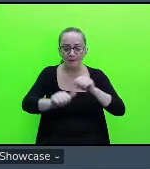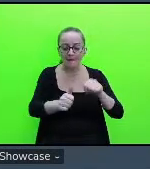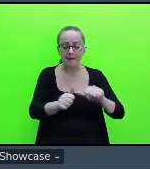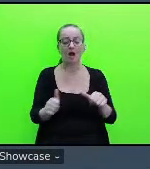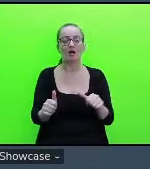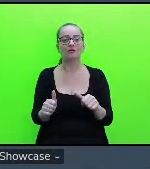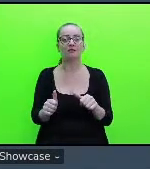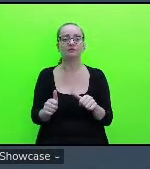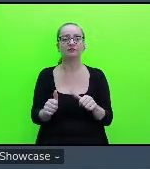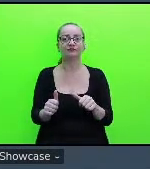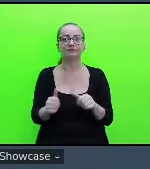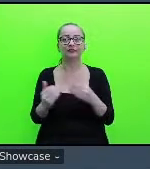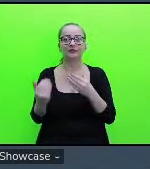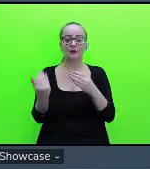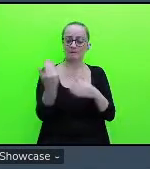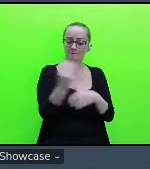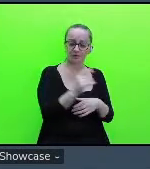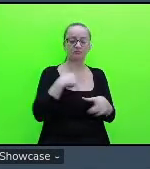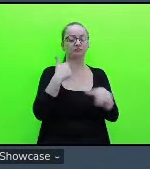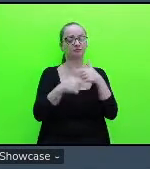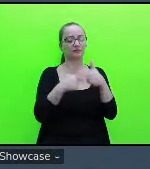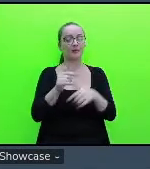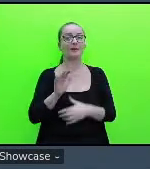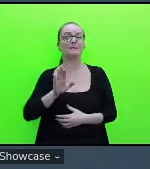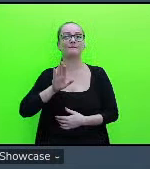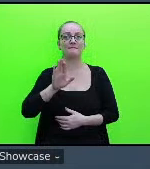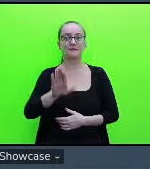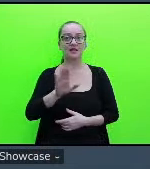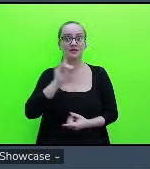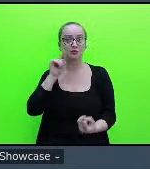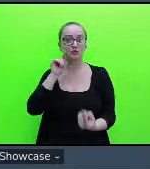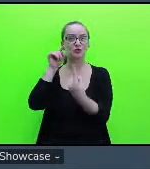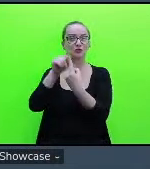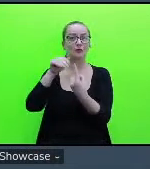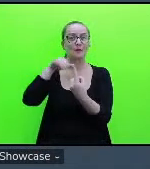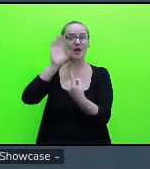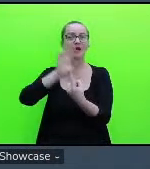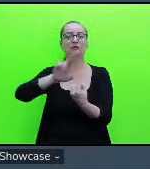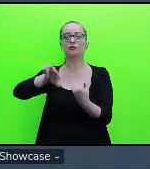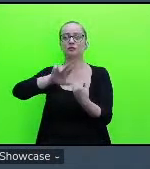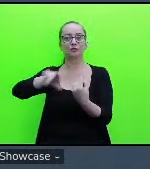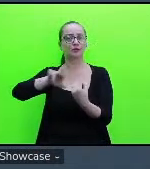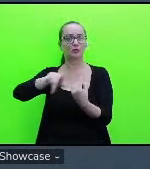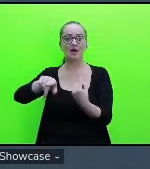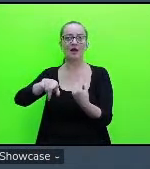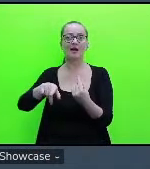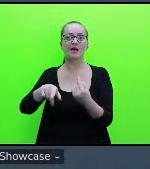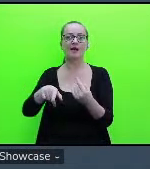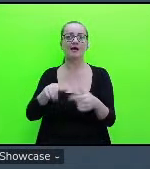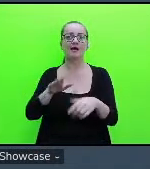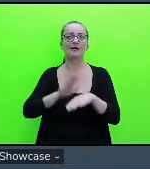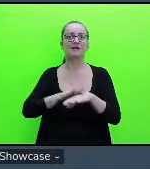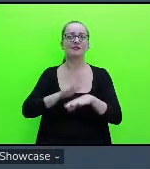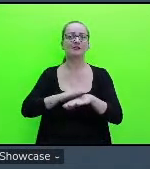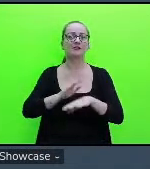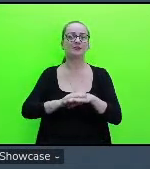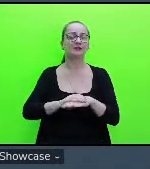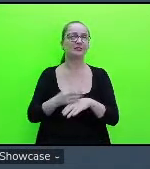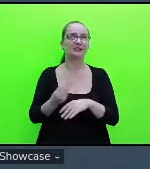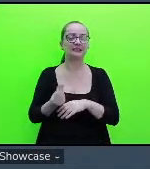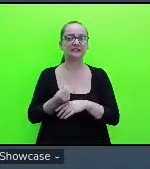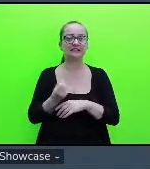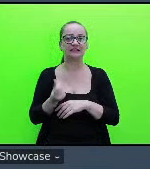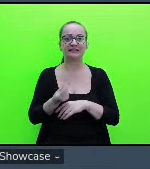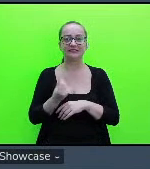coloquei no trabalho, mas a intenção maior não era fazer uma uma uma